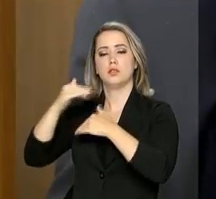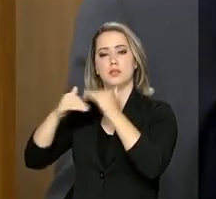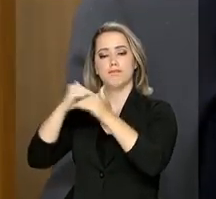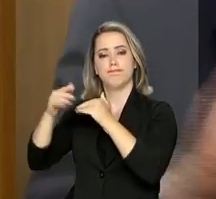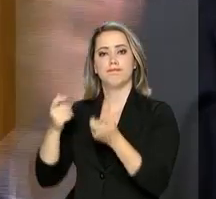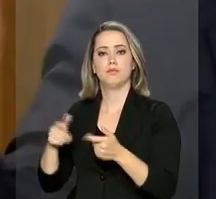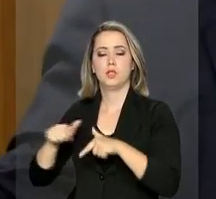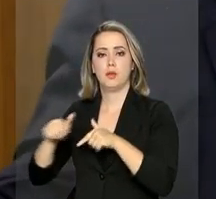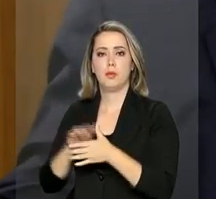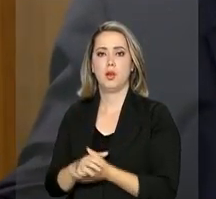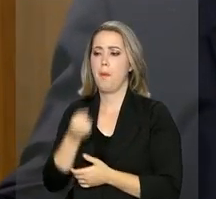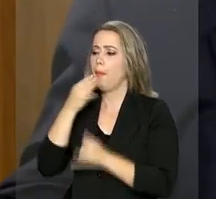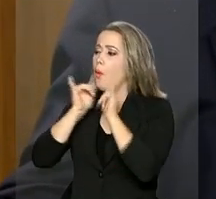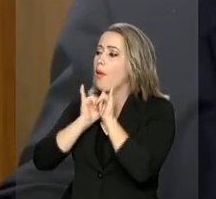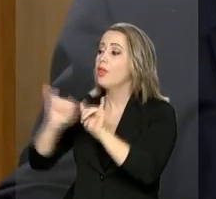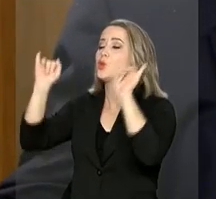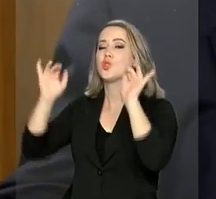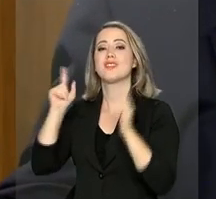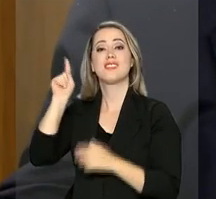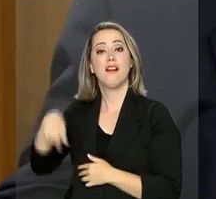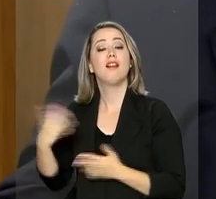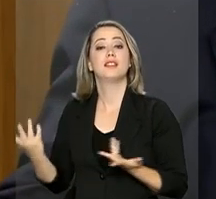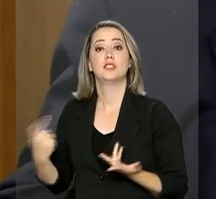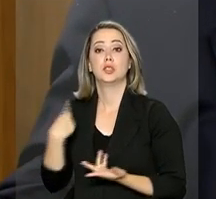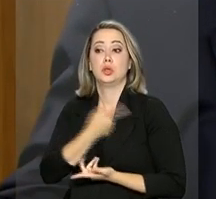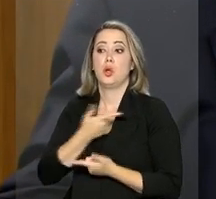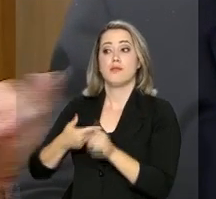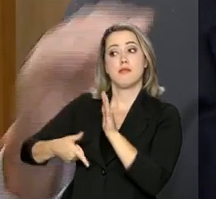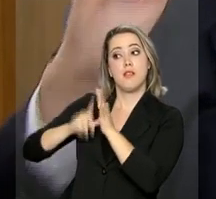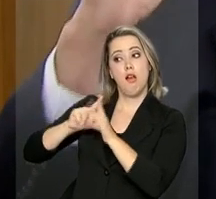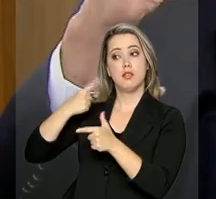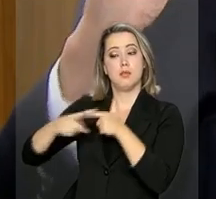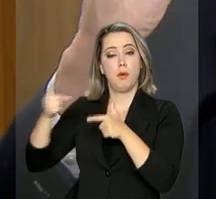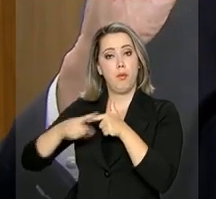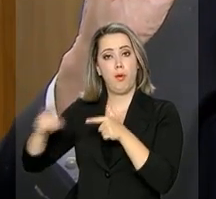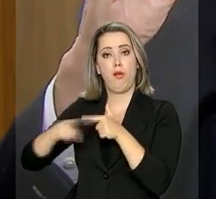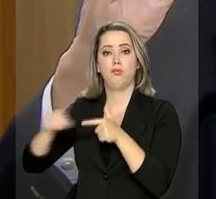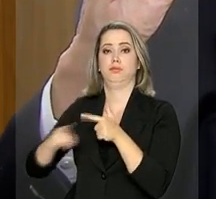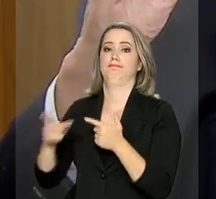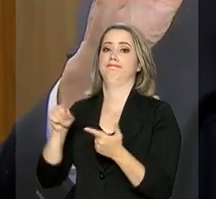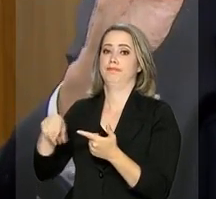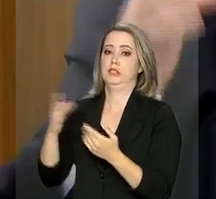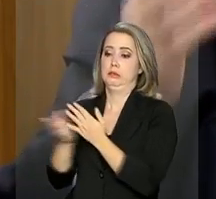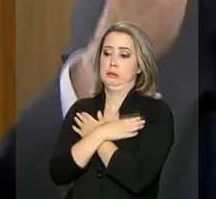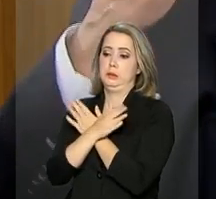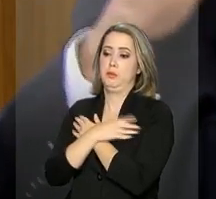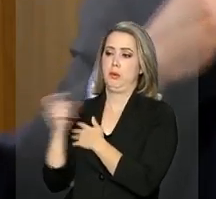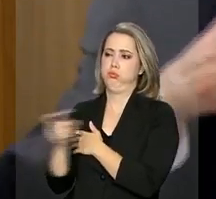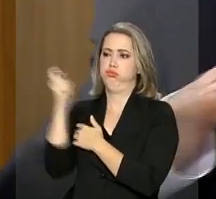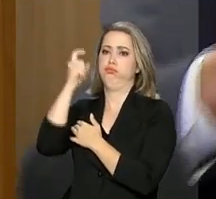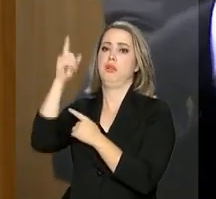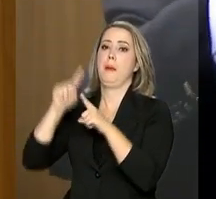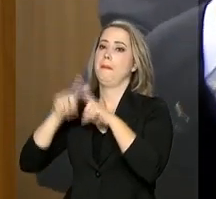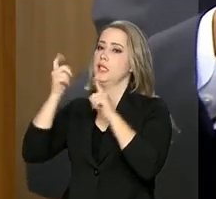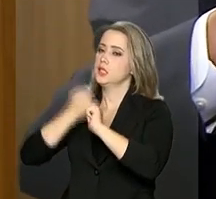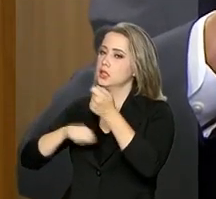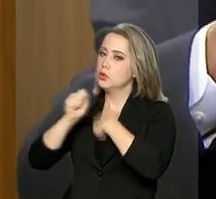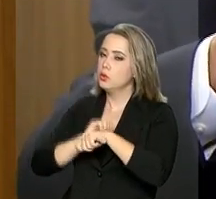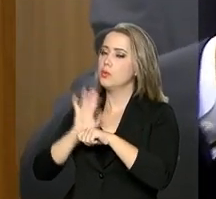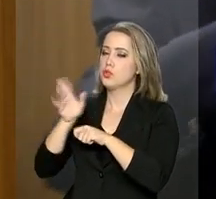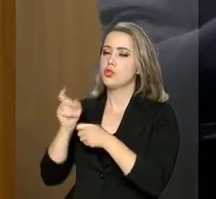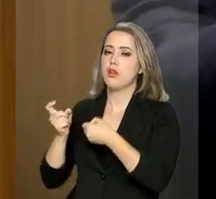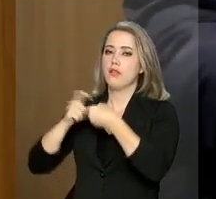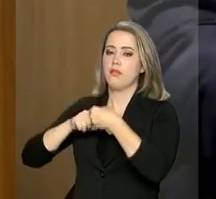boa notícia é, tivemos a maior recessão da história, o número de desempregados é altíssimo, mas a economia já